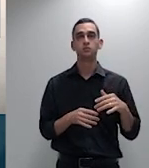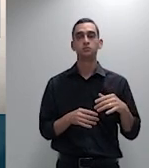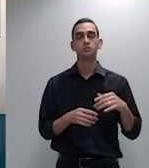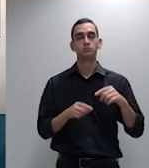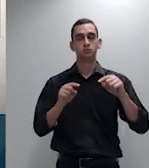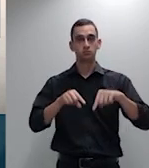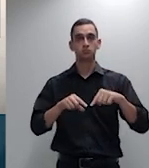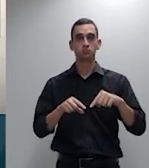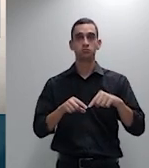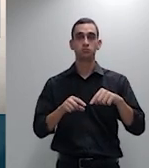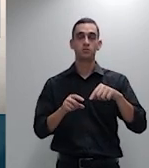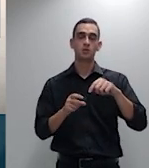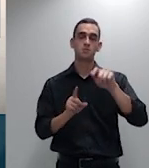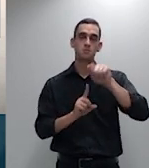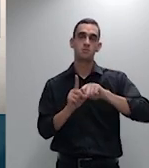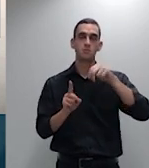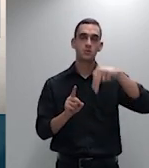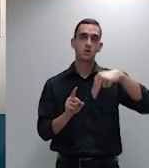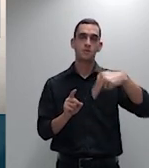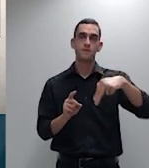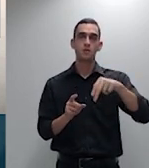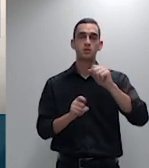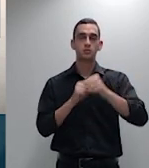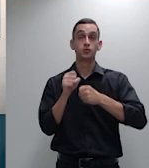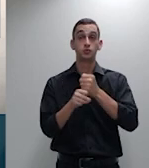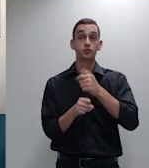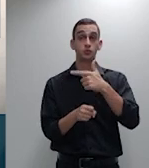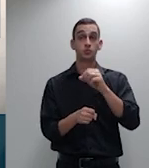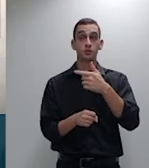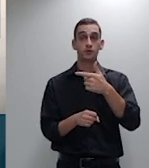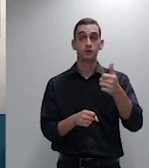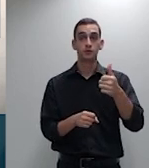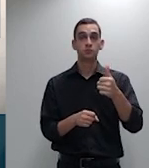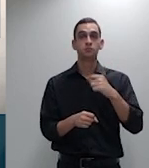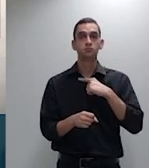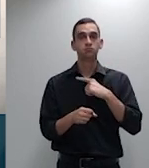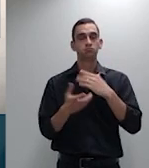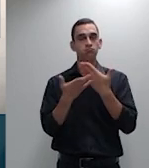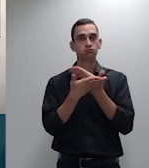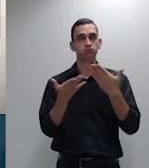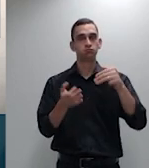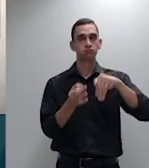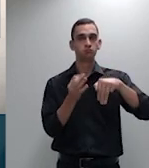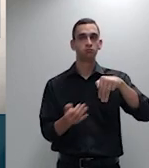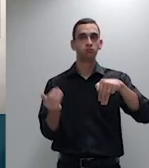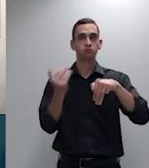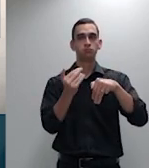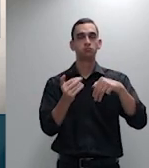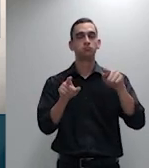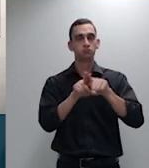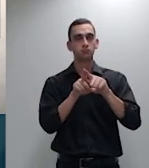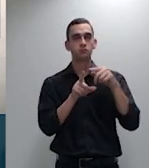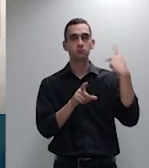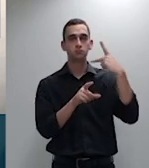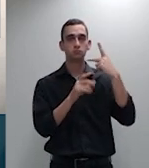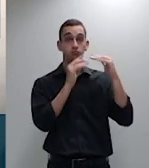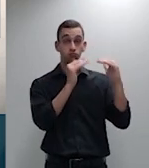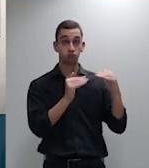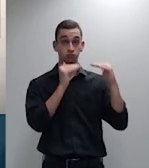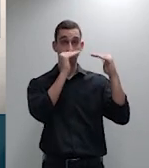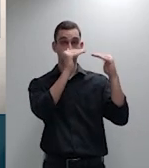Cumprimento os senhores ministros, o senhor subprocurador-geral da República, doutor José Bonifácio Borges de Andrade,